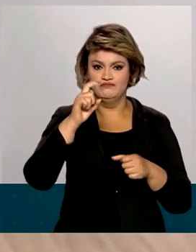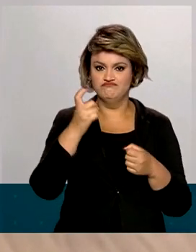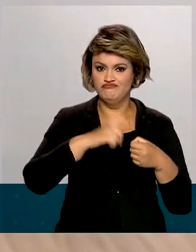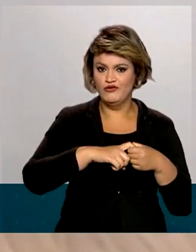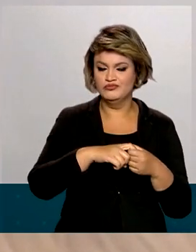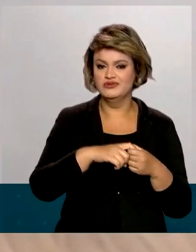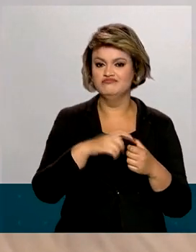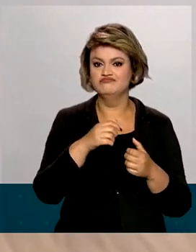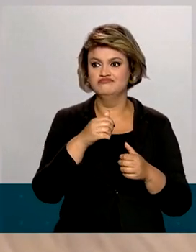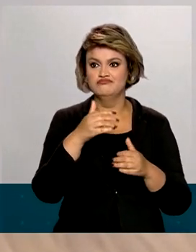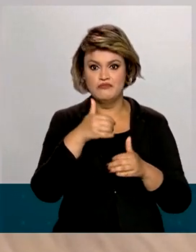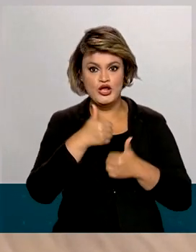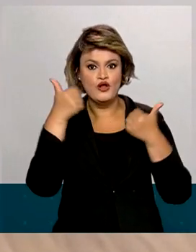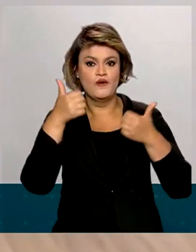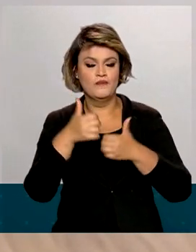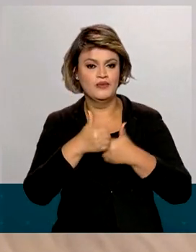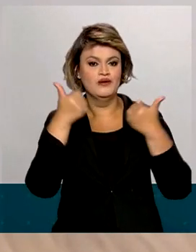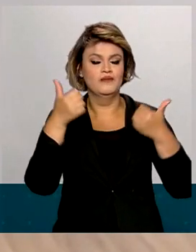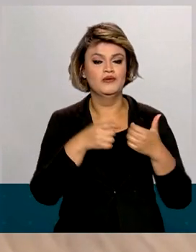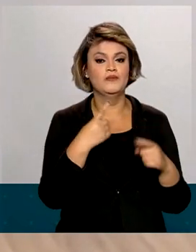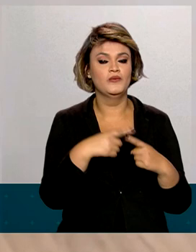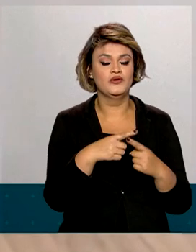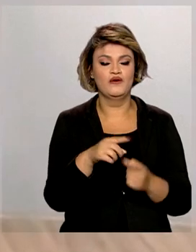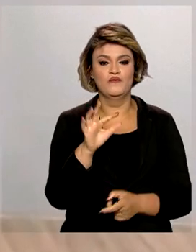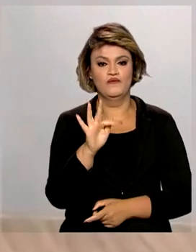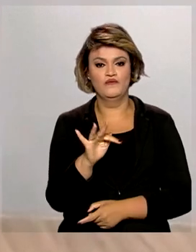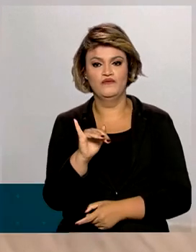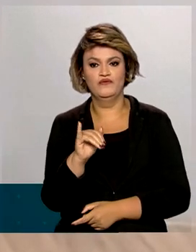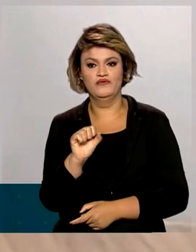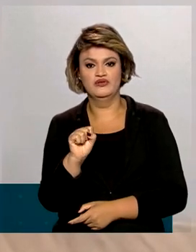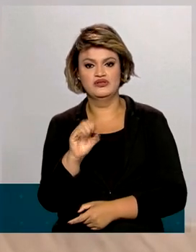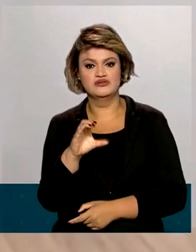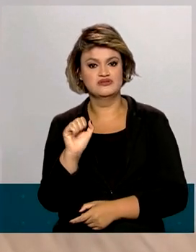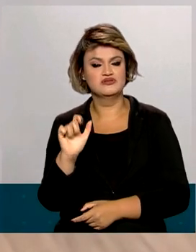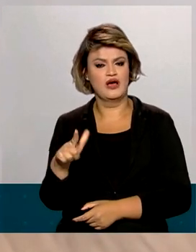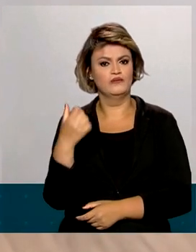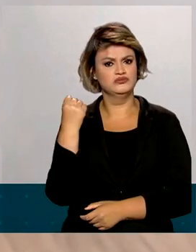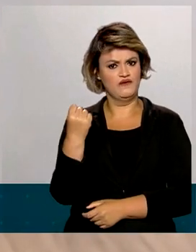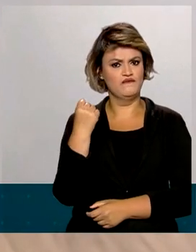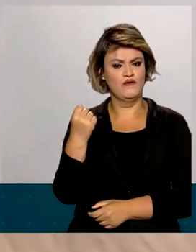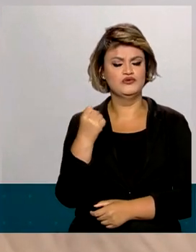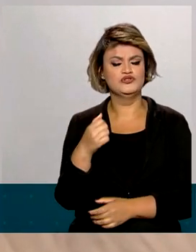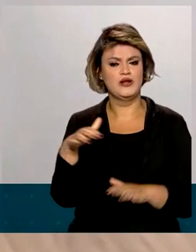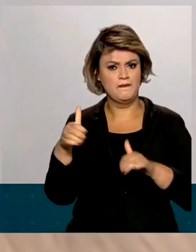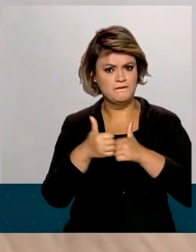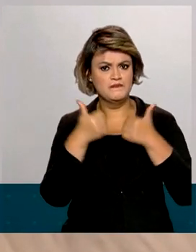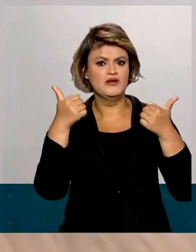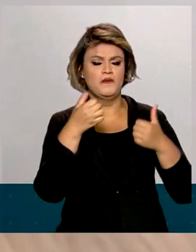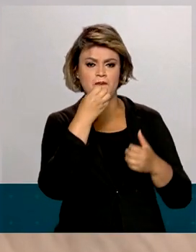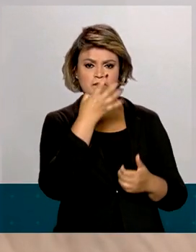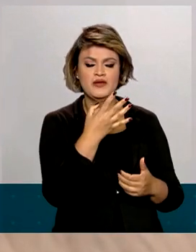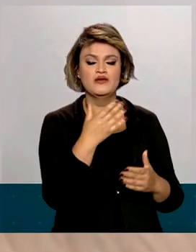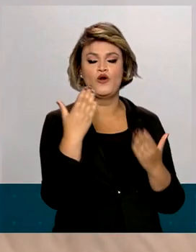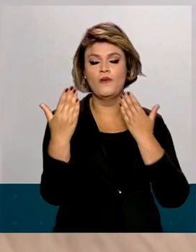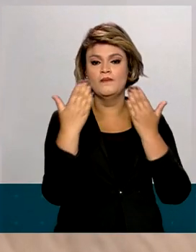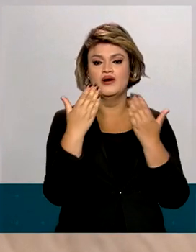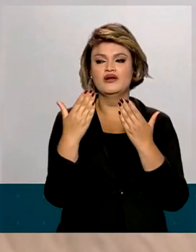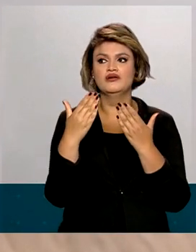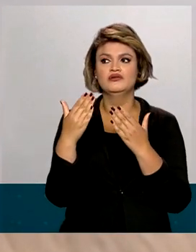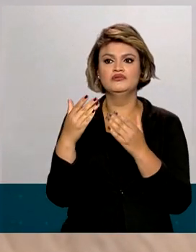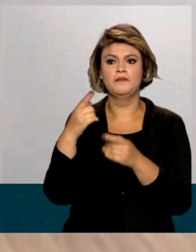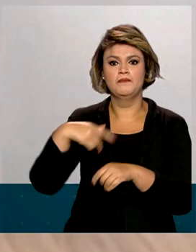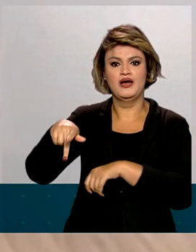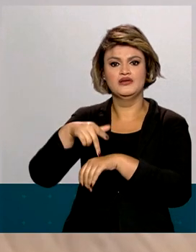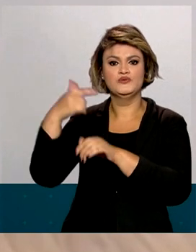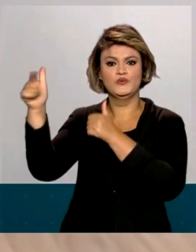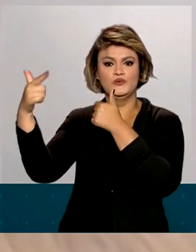com fiscal forte, desempenho fiscal continua muito forte e bastante melhor que o desempenho fiscal de todos os